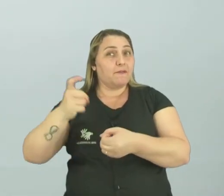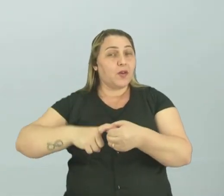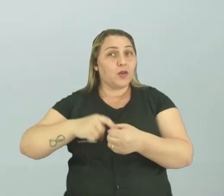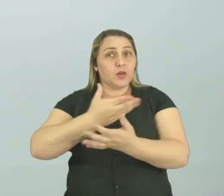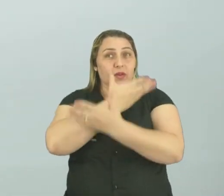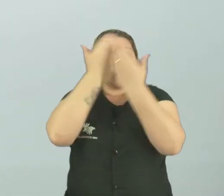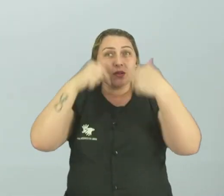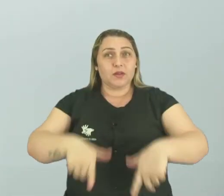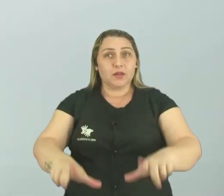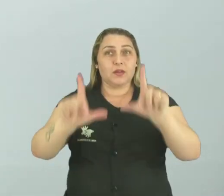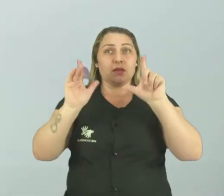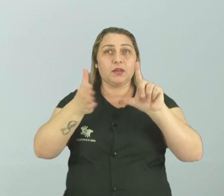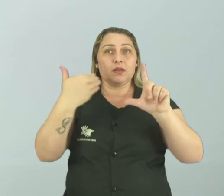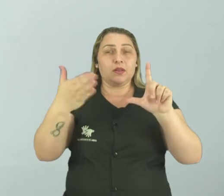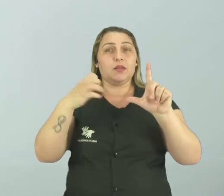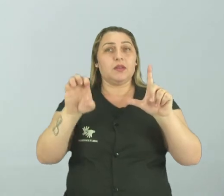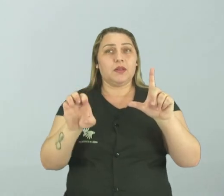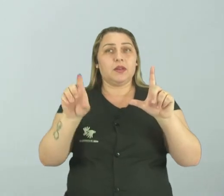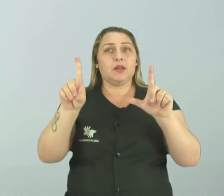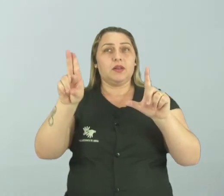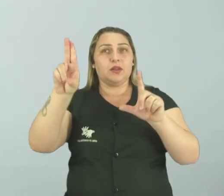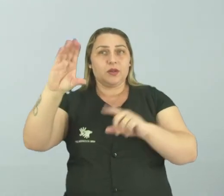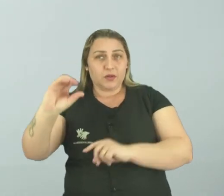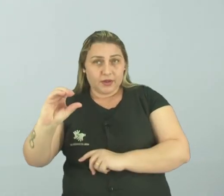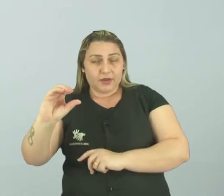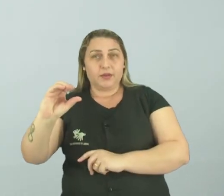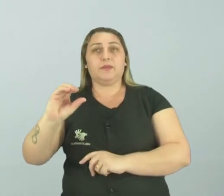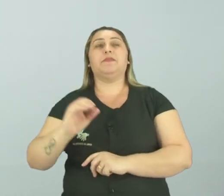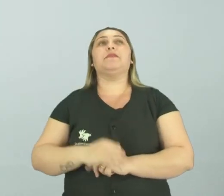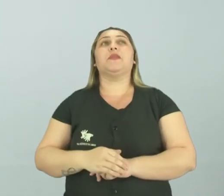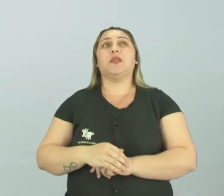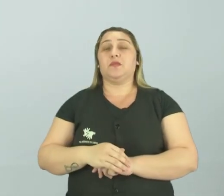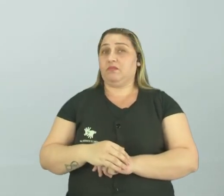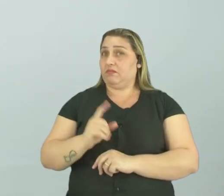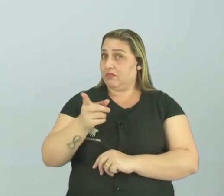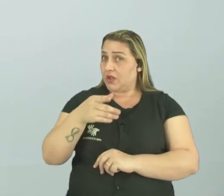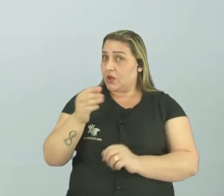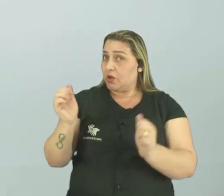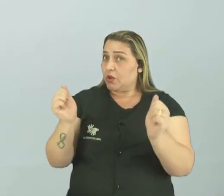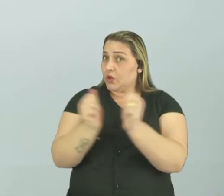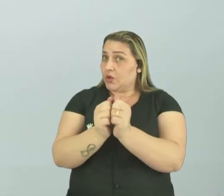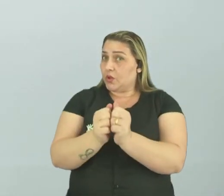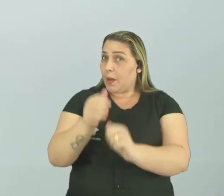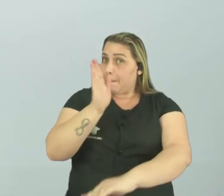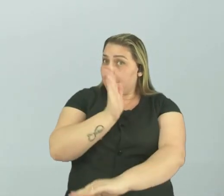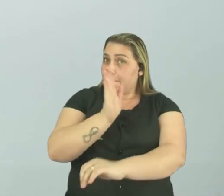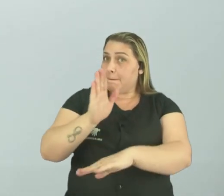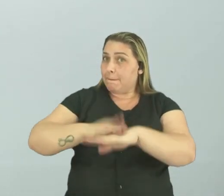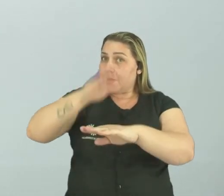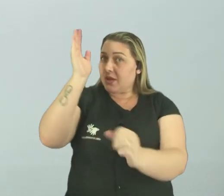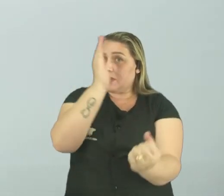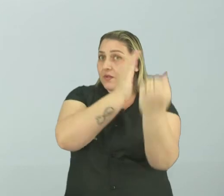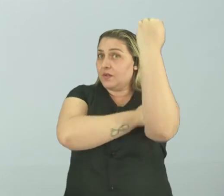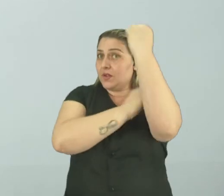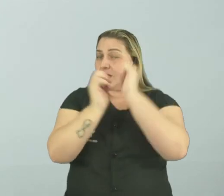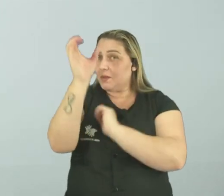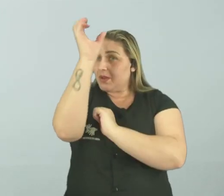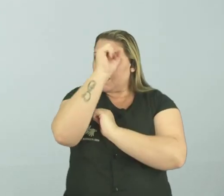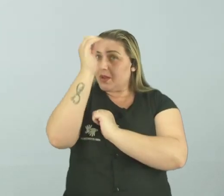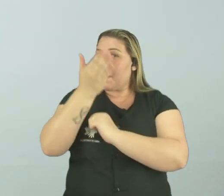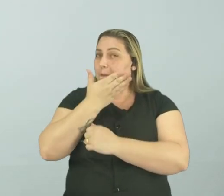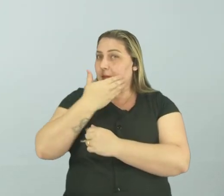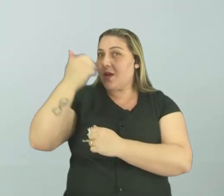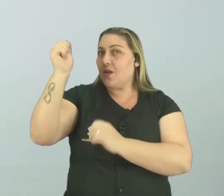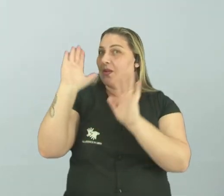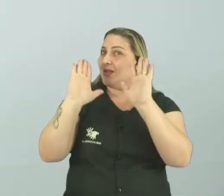esqueçam de acessar a nossa plataforma Eduque. E você já sabe, né? Juntos nós somos mais fortes e aprender junto é bem melhor.